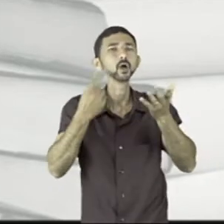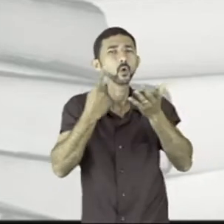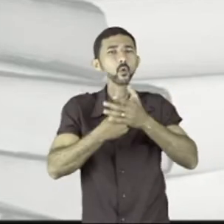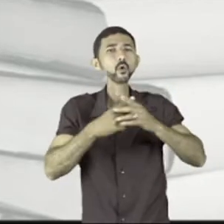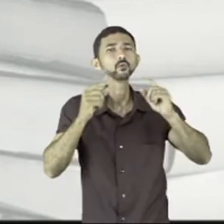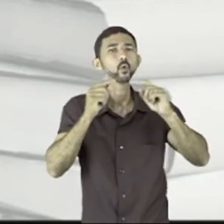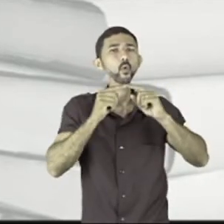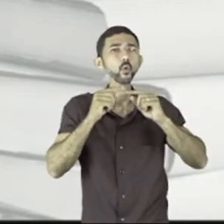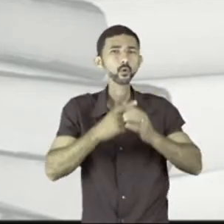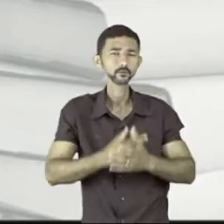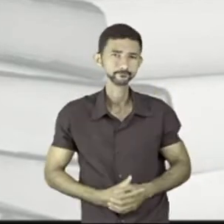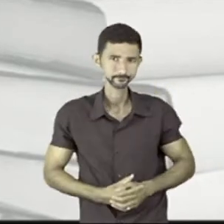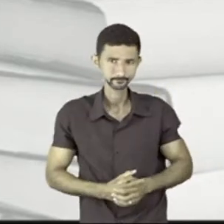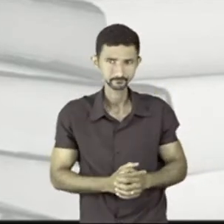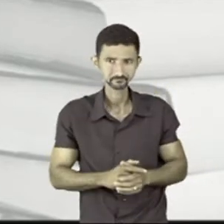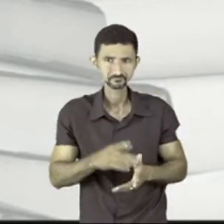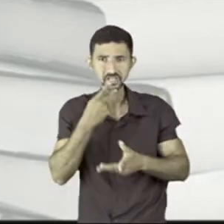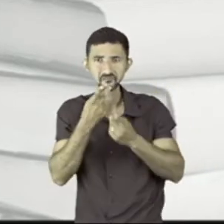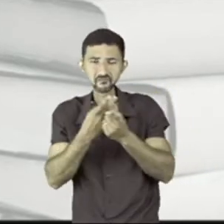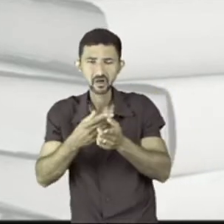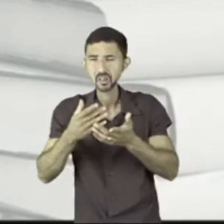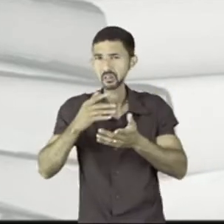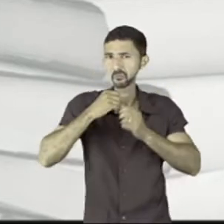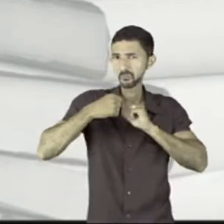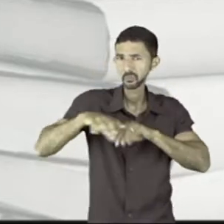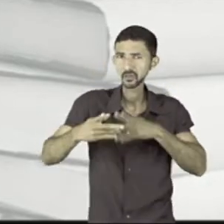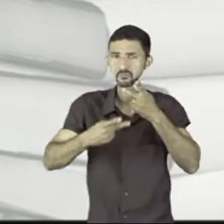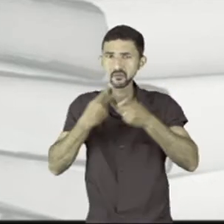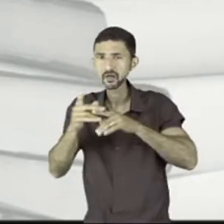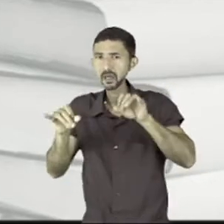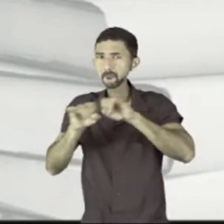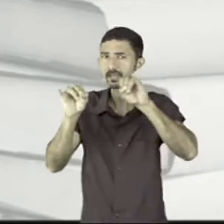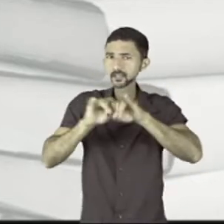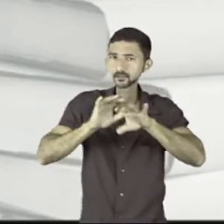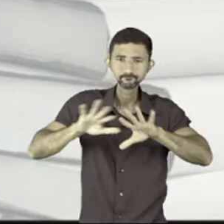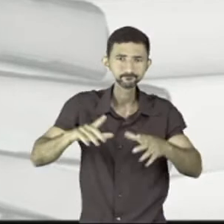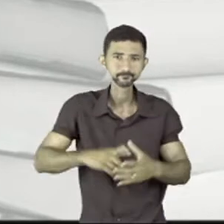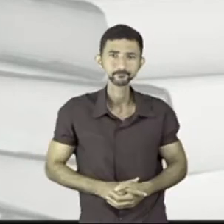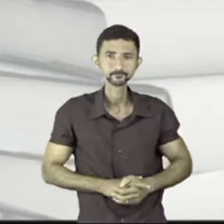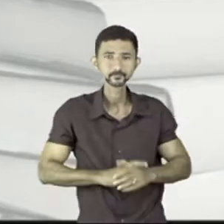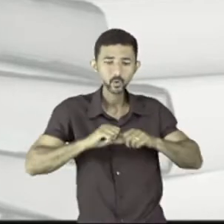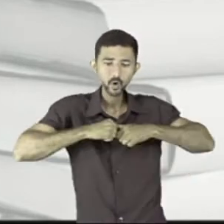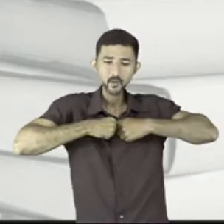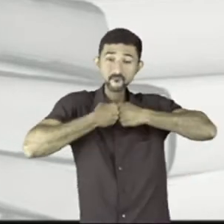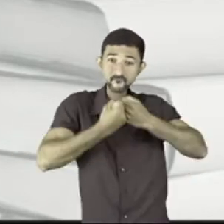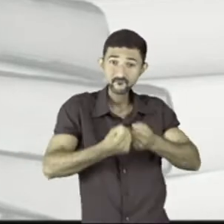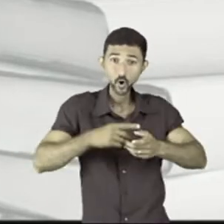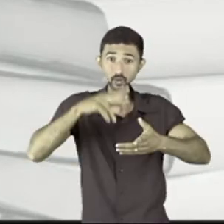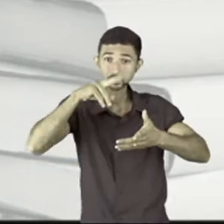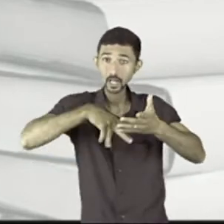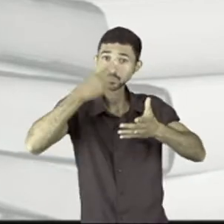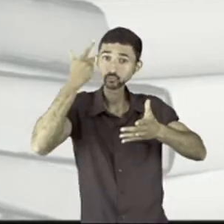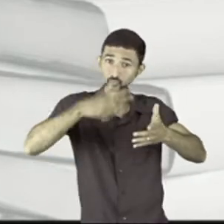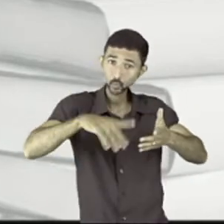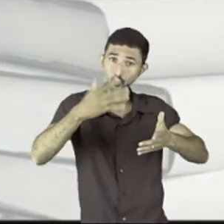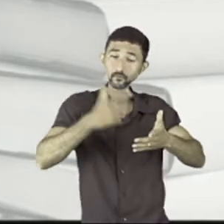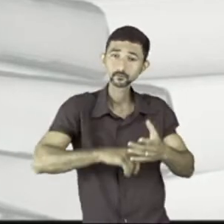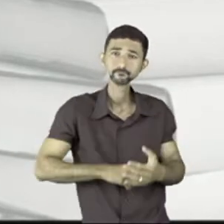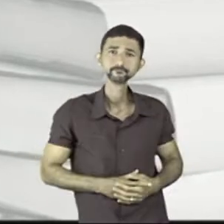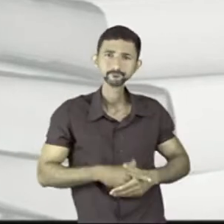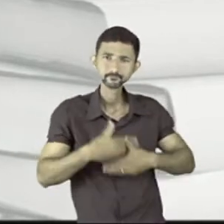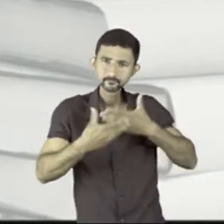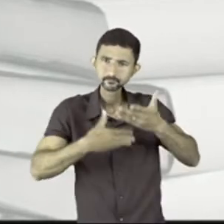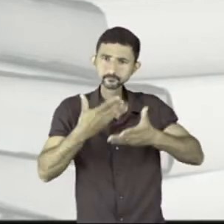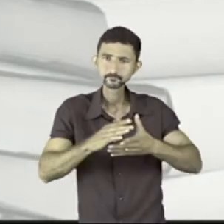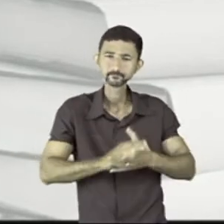Você percebe que ele não diz assim, é um absurdo dizer tal coisa. Ele só reforça o que ele já leu. Então ele concorda com